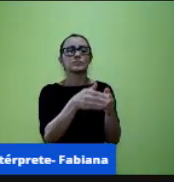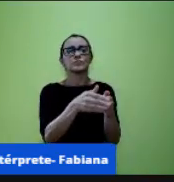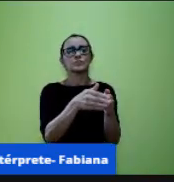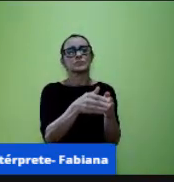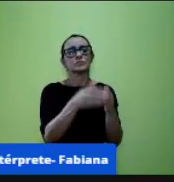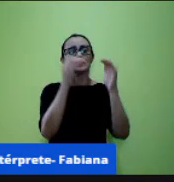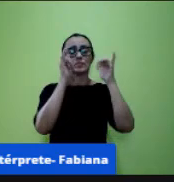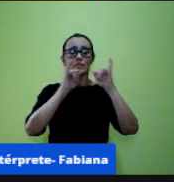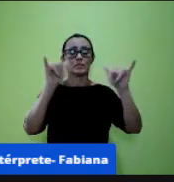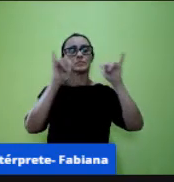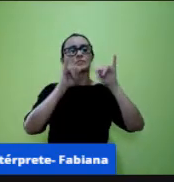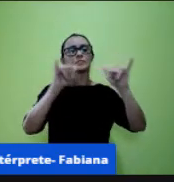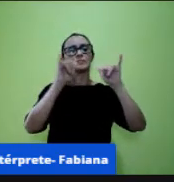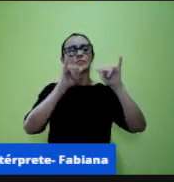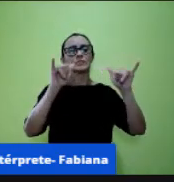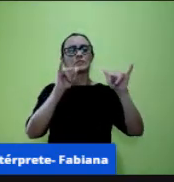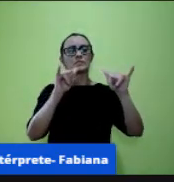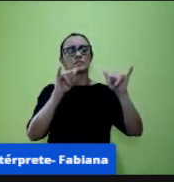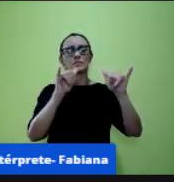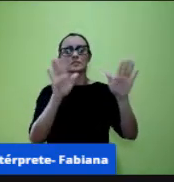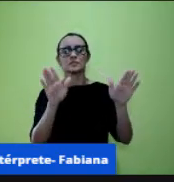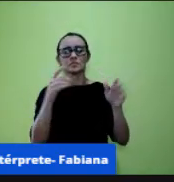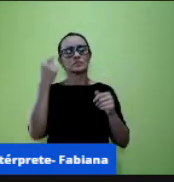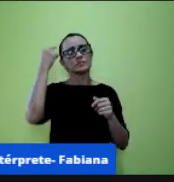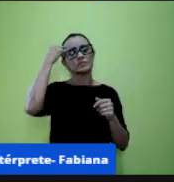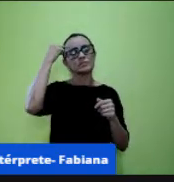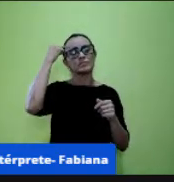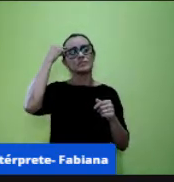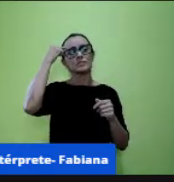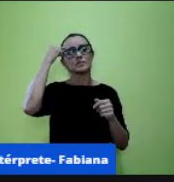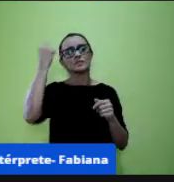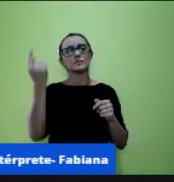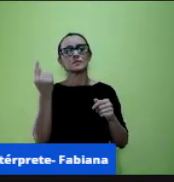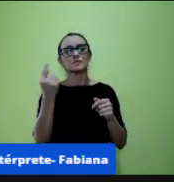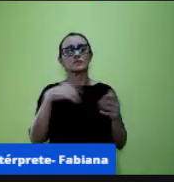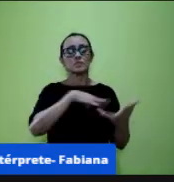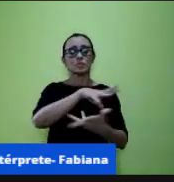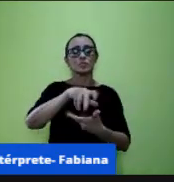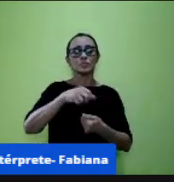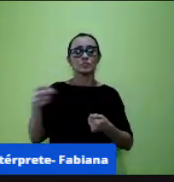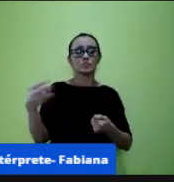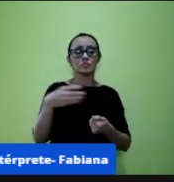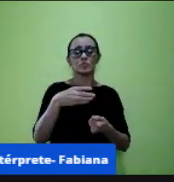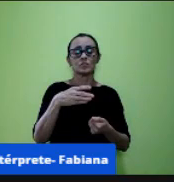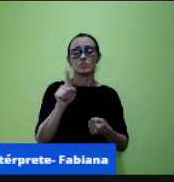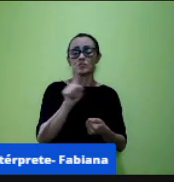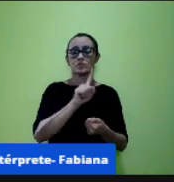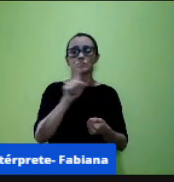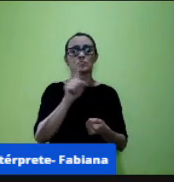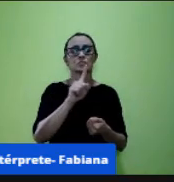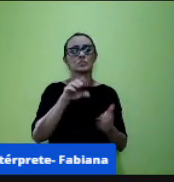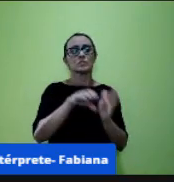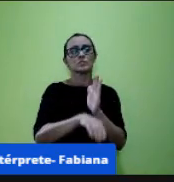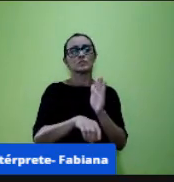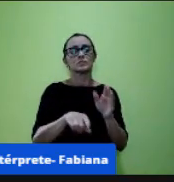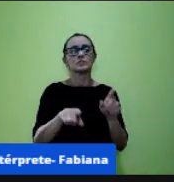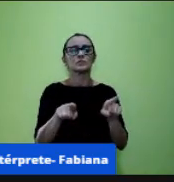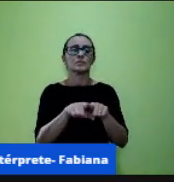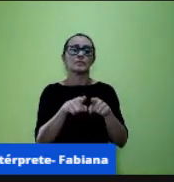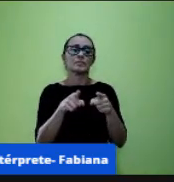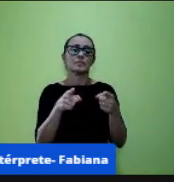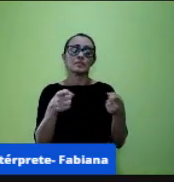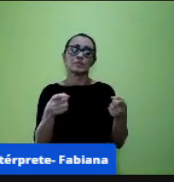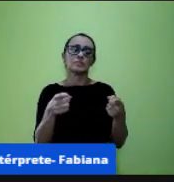a gente perpassa num novo mundo não apenas conceitual mas também manual e prático